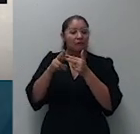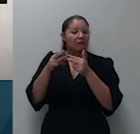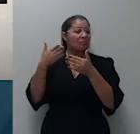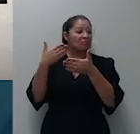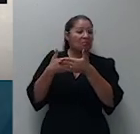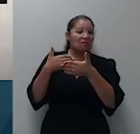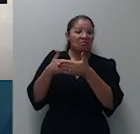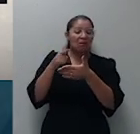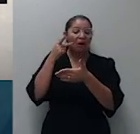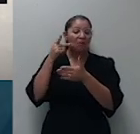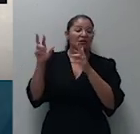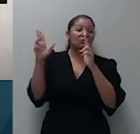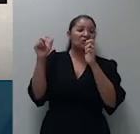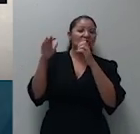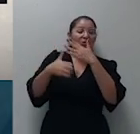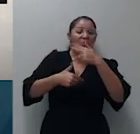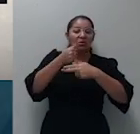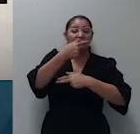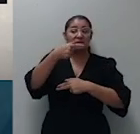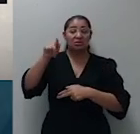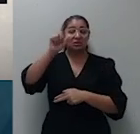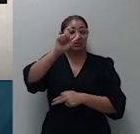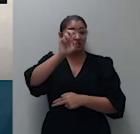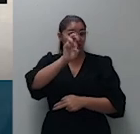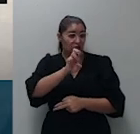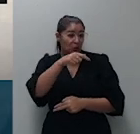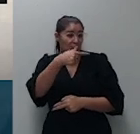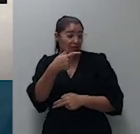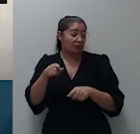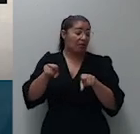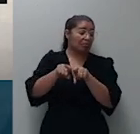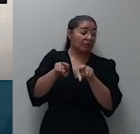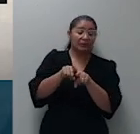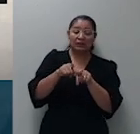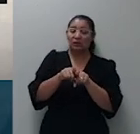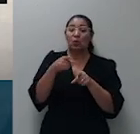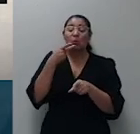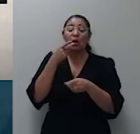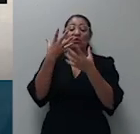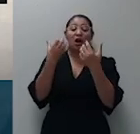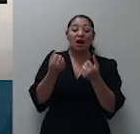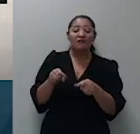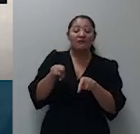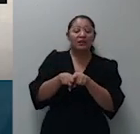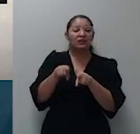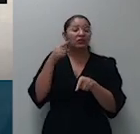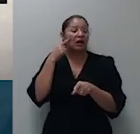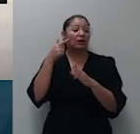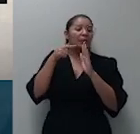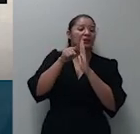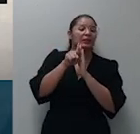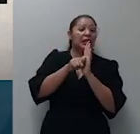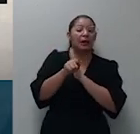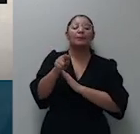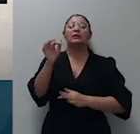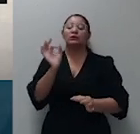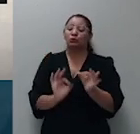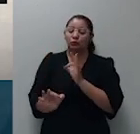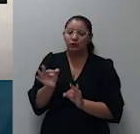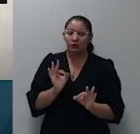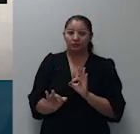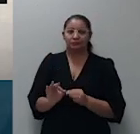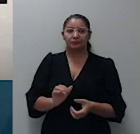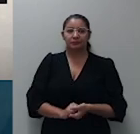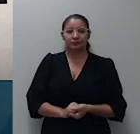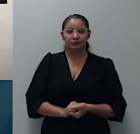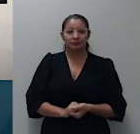súmula 5 e 7 do STJ quando exigida apenas a revaloração jurídica das circunstâncias fáticos